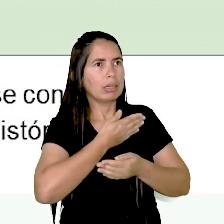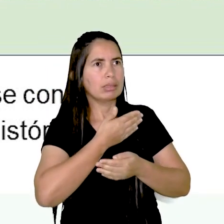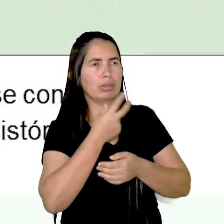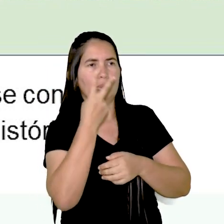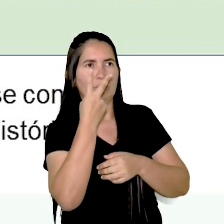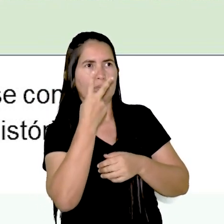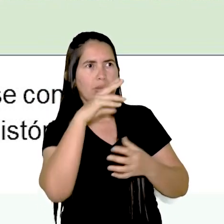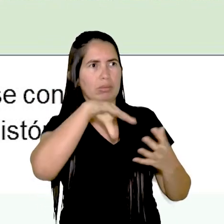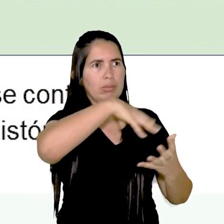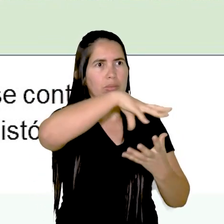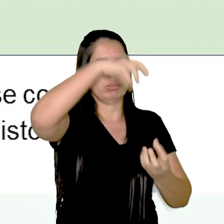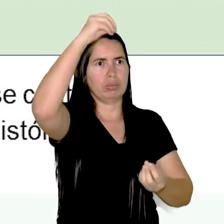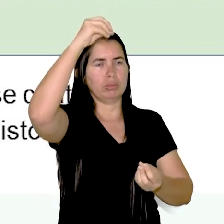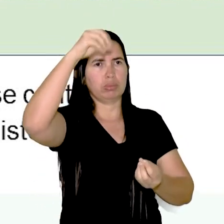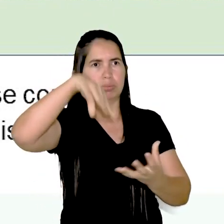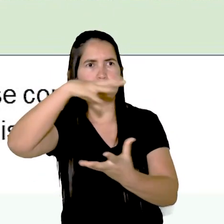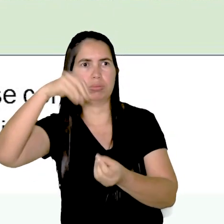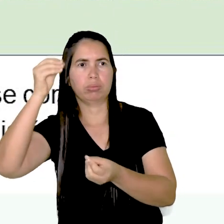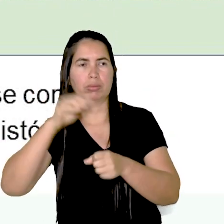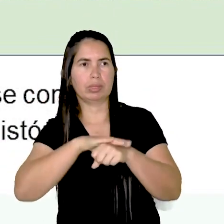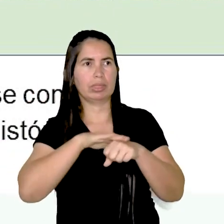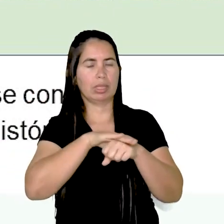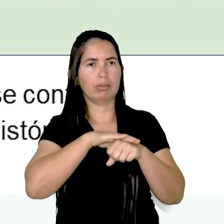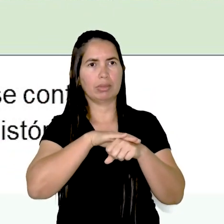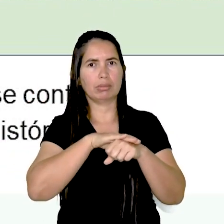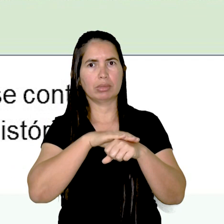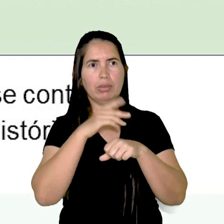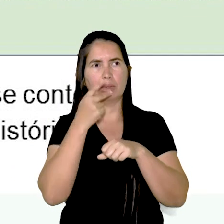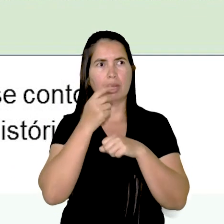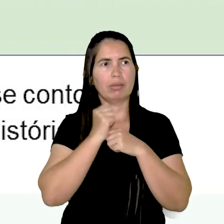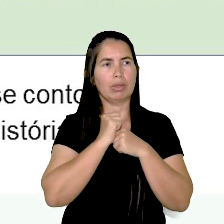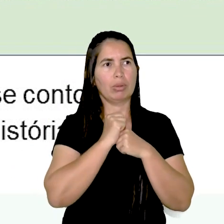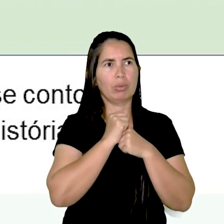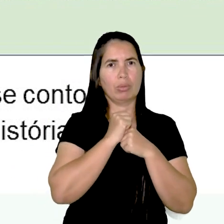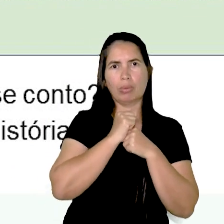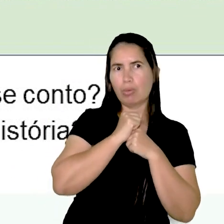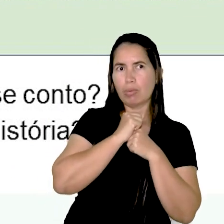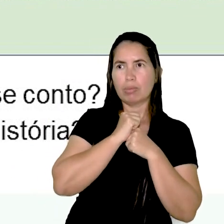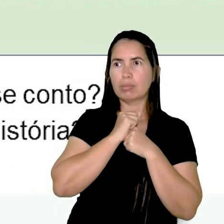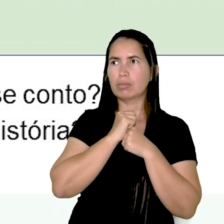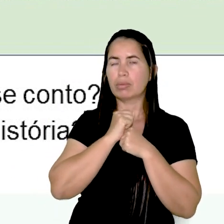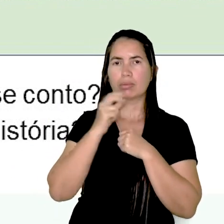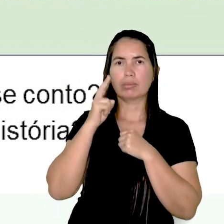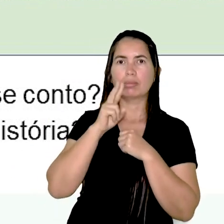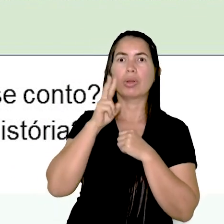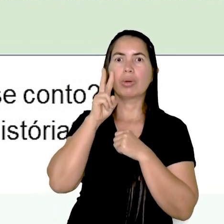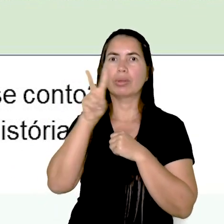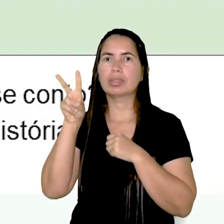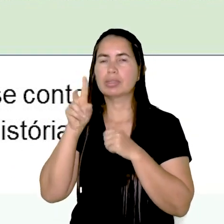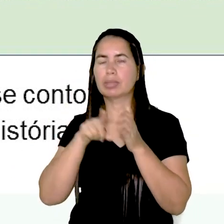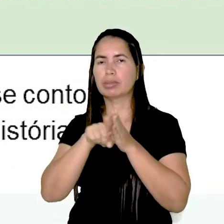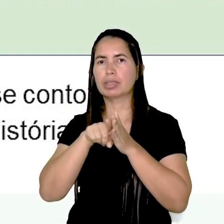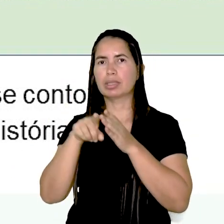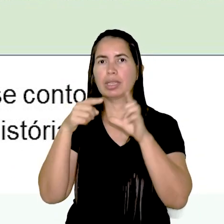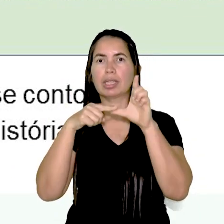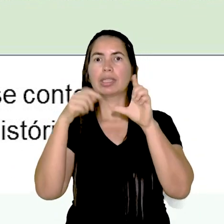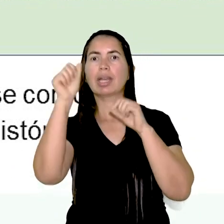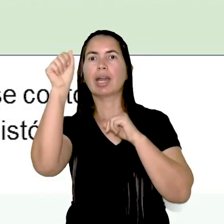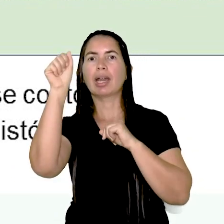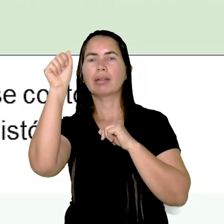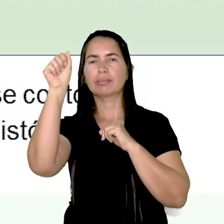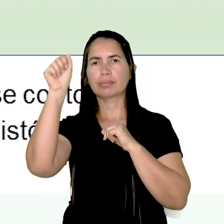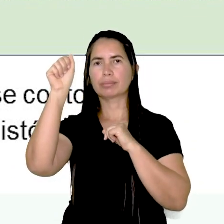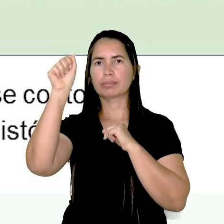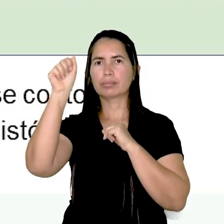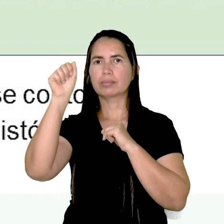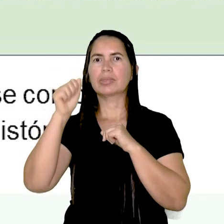Dois fantasmas conversavam, queixando-se assim. Uh! Olha as perguntas. Na letra A diz o